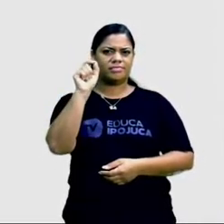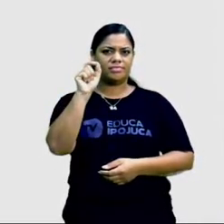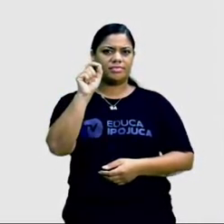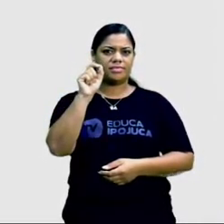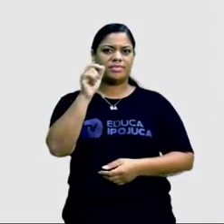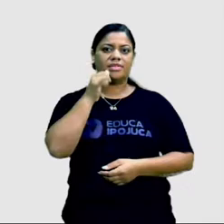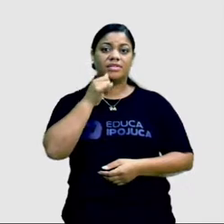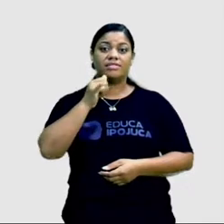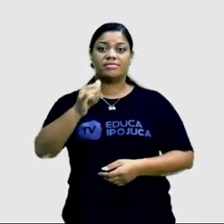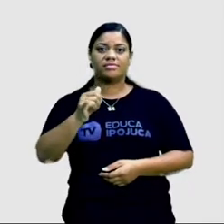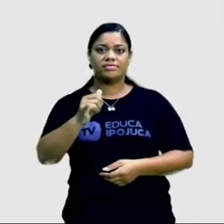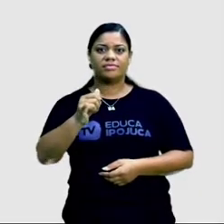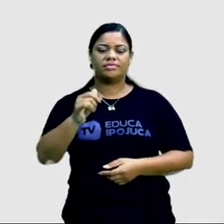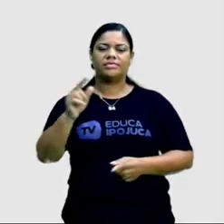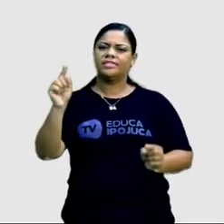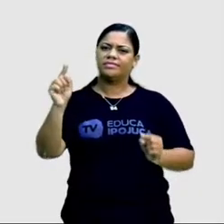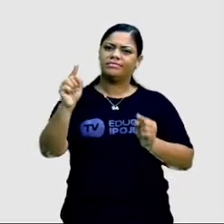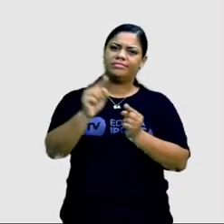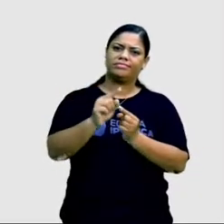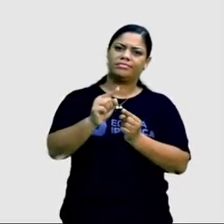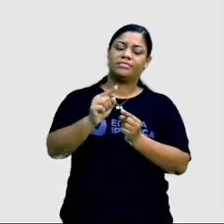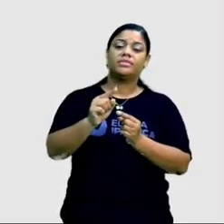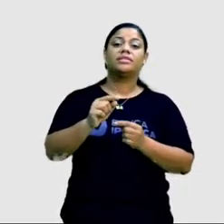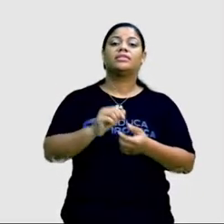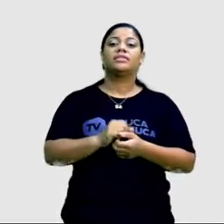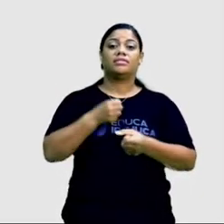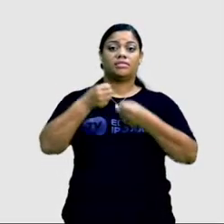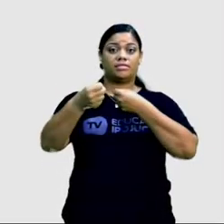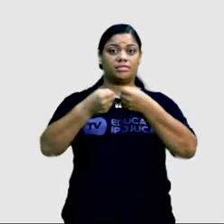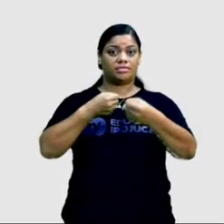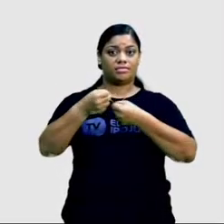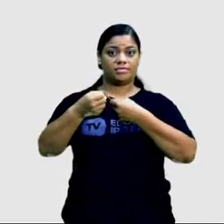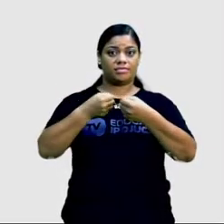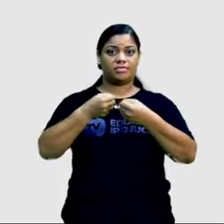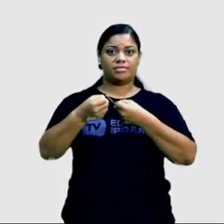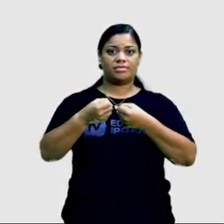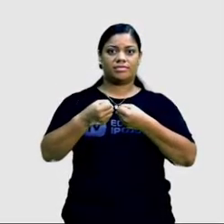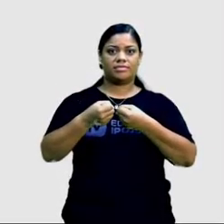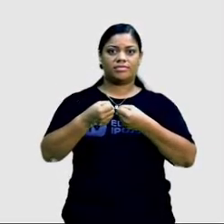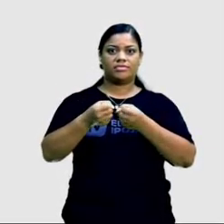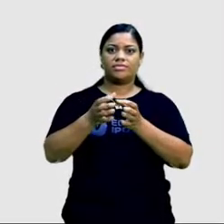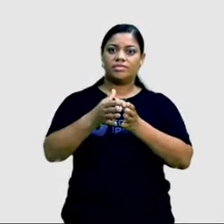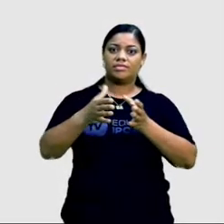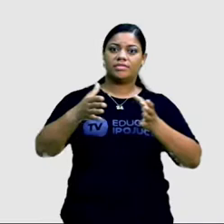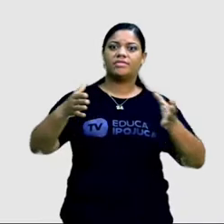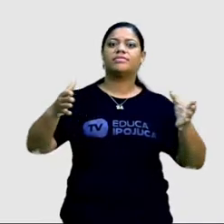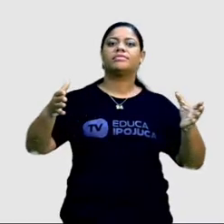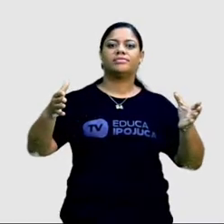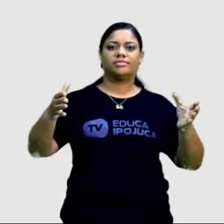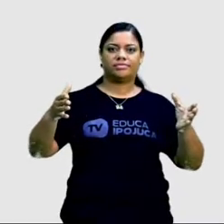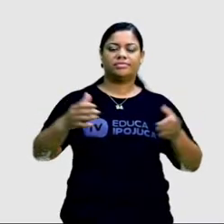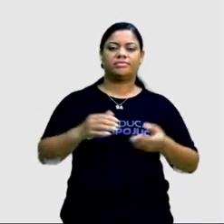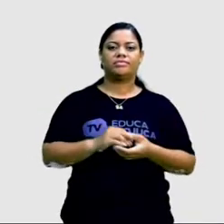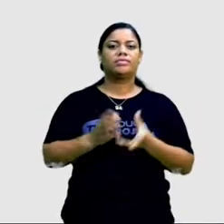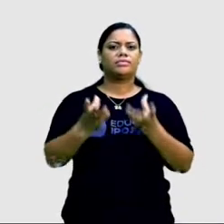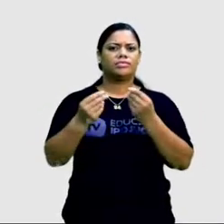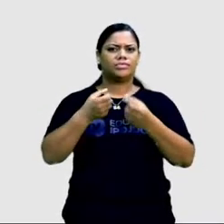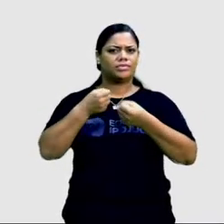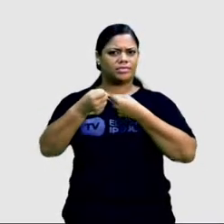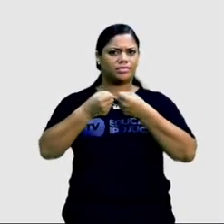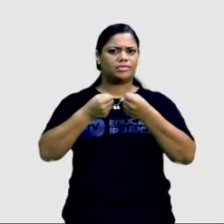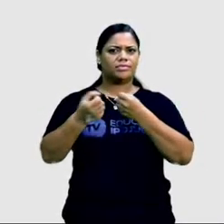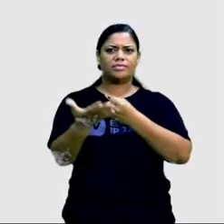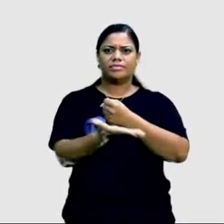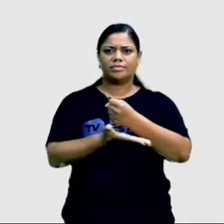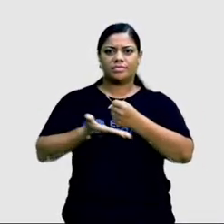notícia. E ela é mais curtinha. E a reportagem, ela é uma extensão da notícia. Muitas reportagens são